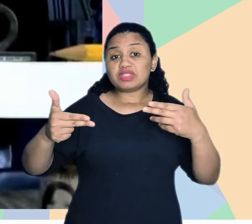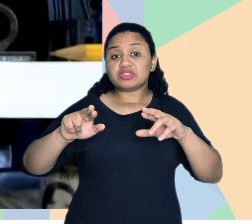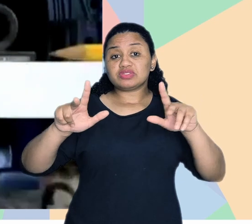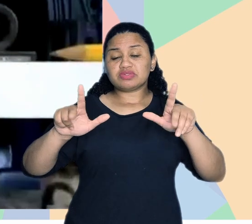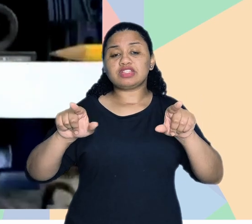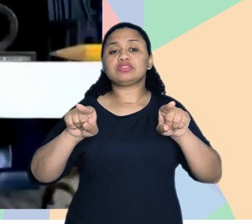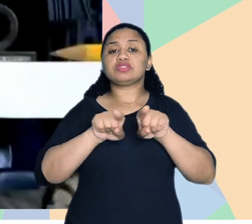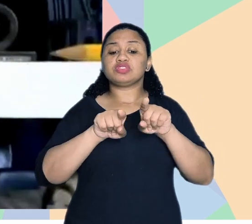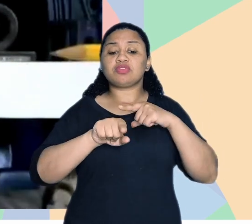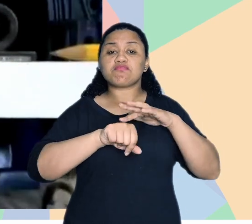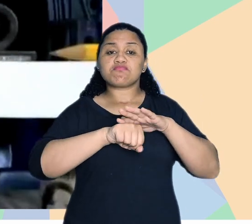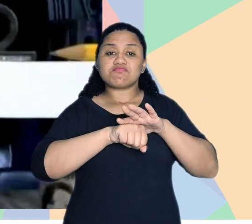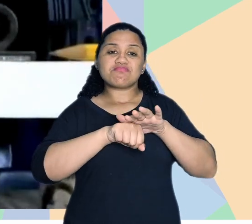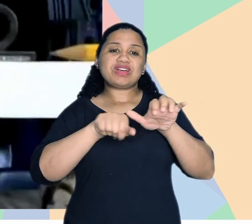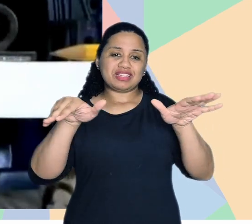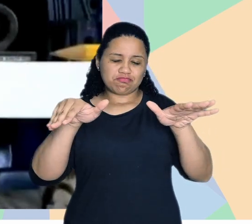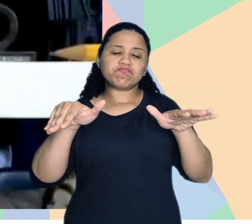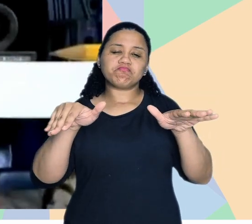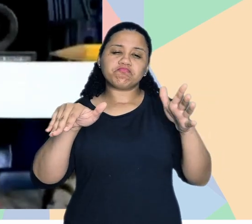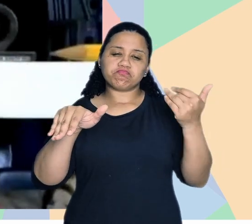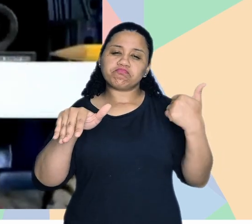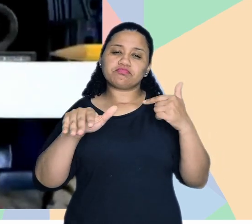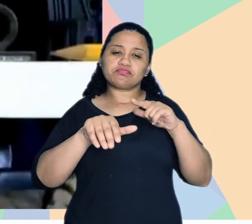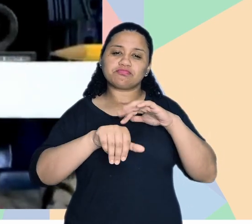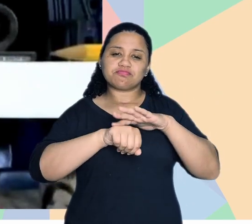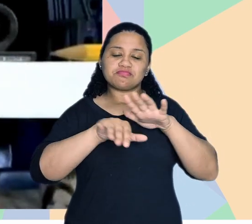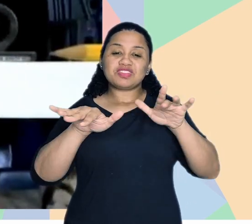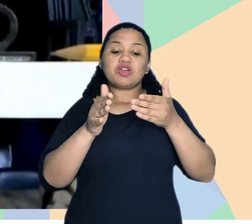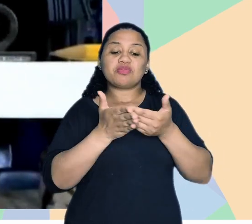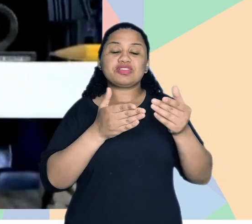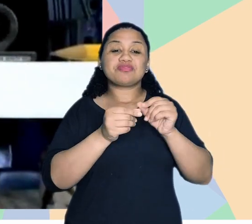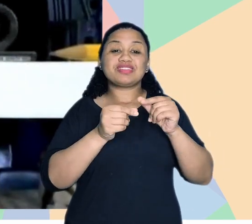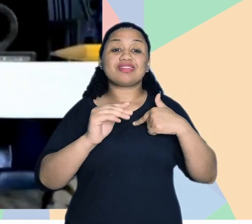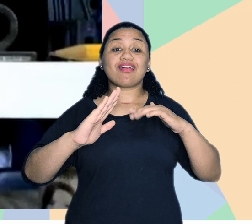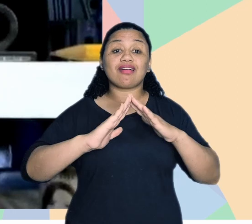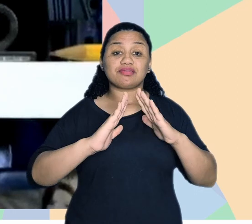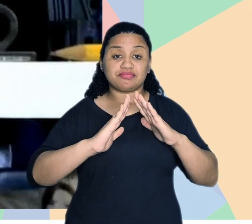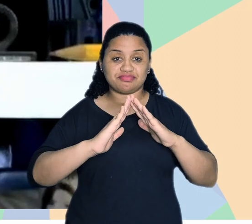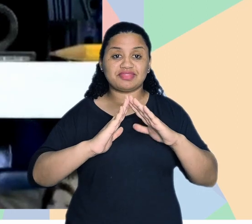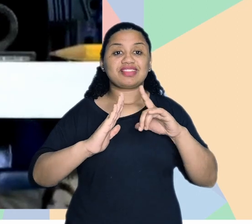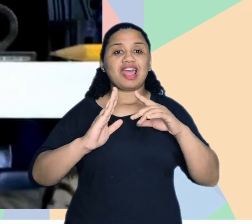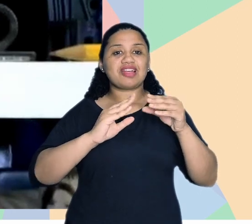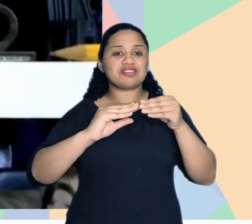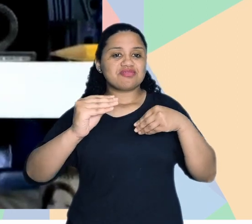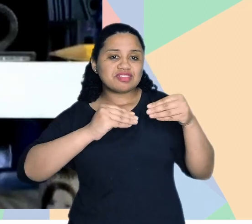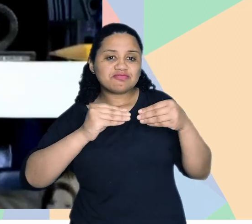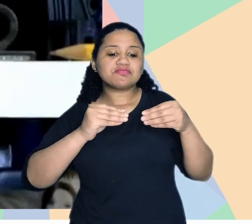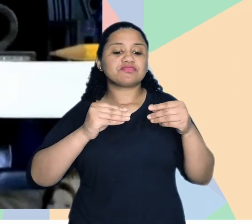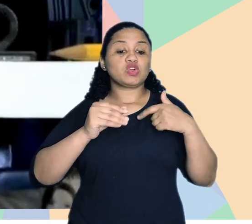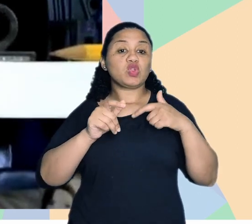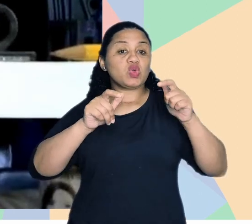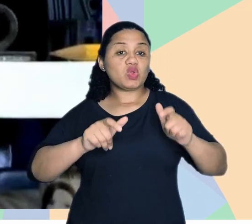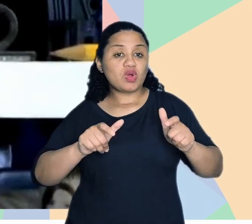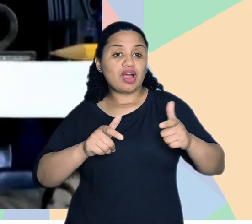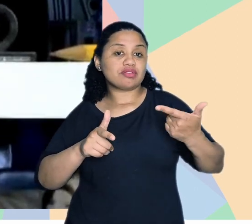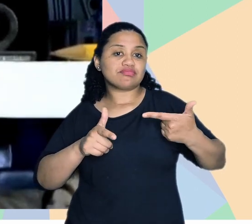a gente passou pela pandemia e como a gente começou a trabalhar com isso nas nossas próprias casas, né? Ter essa flexibilidade